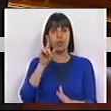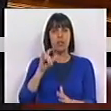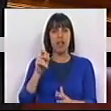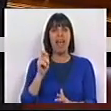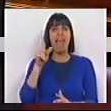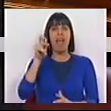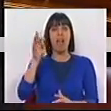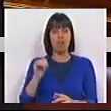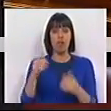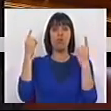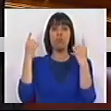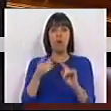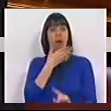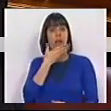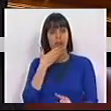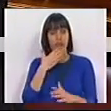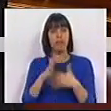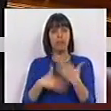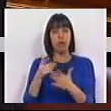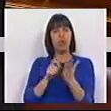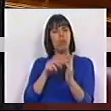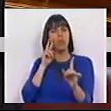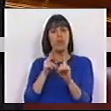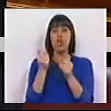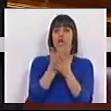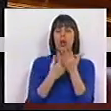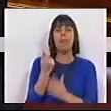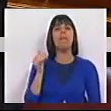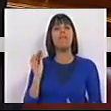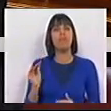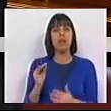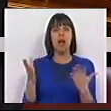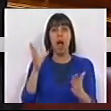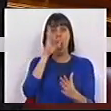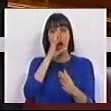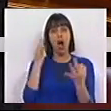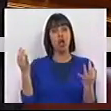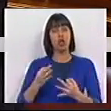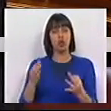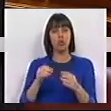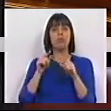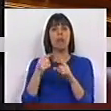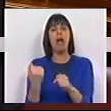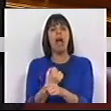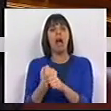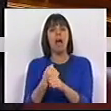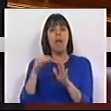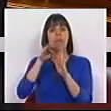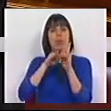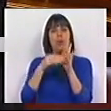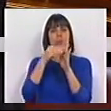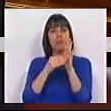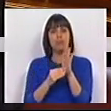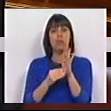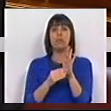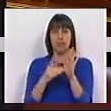Elvas só se torna viável do ponto de vista económico-financeiro se for utilizado para a atividade programada.